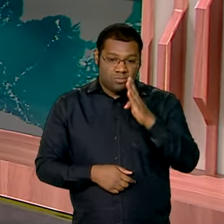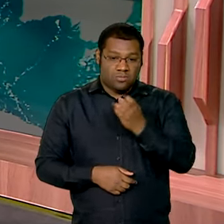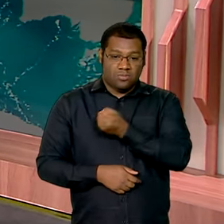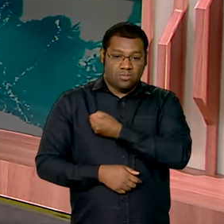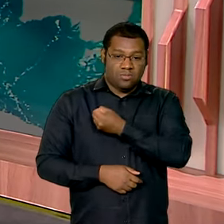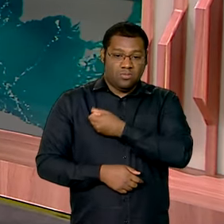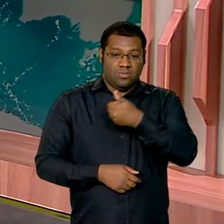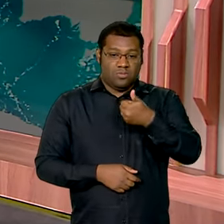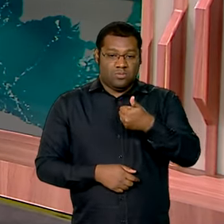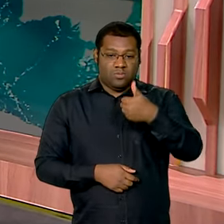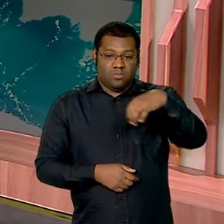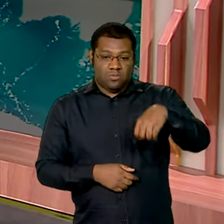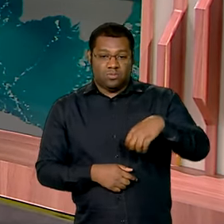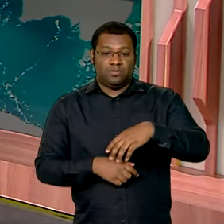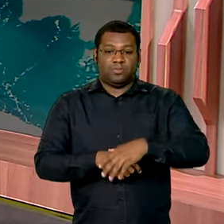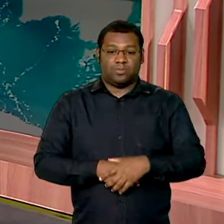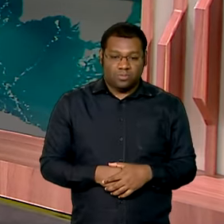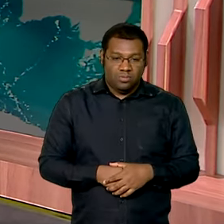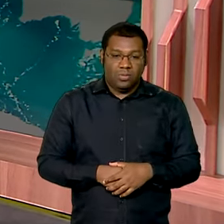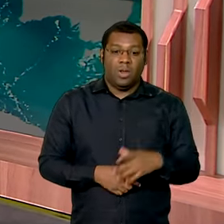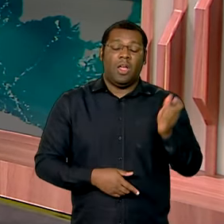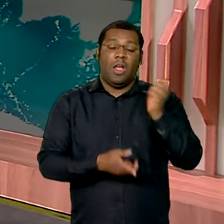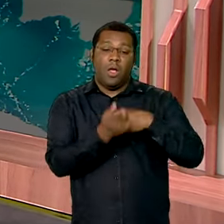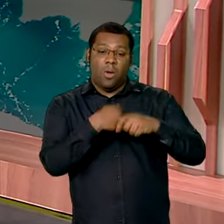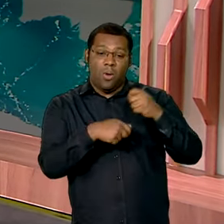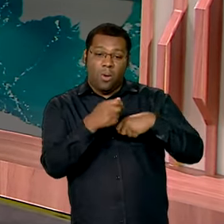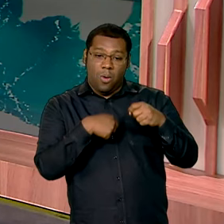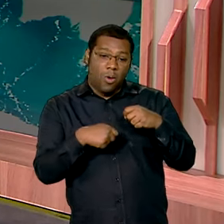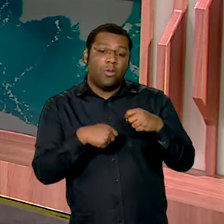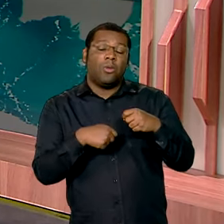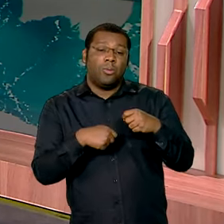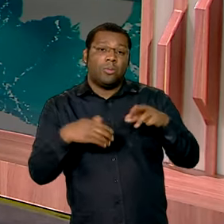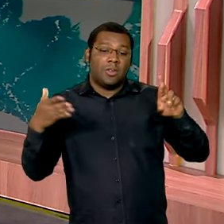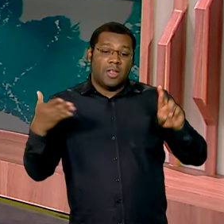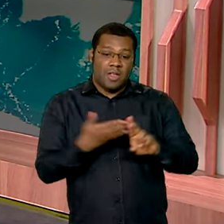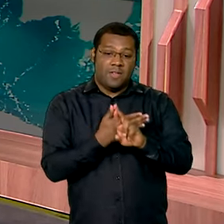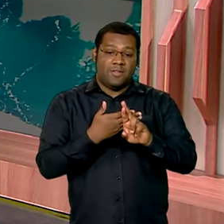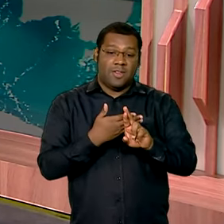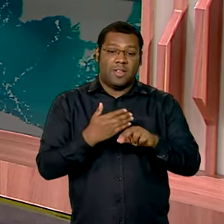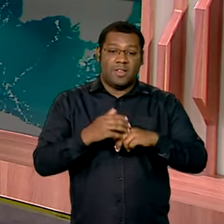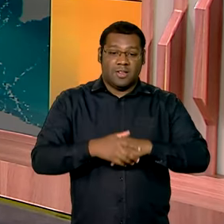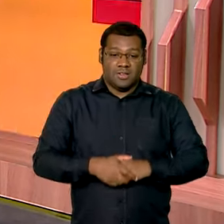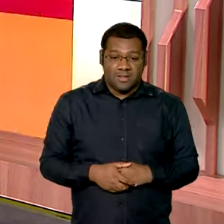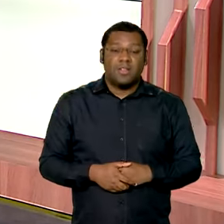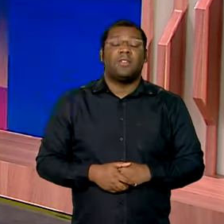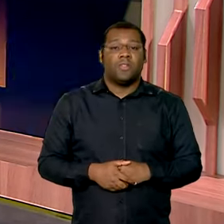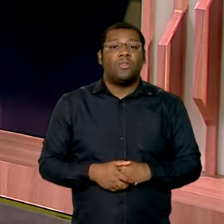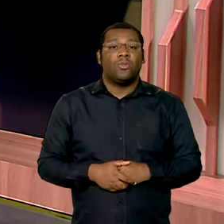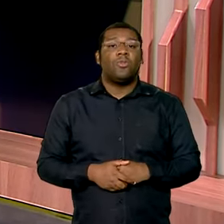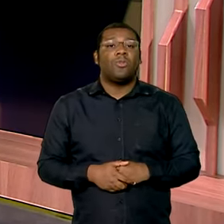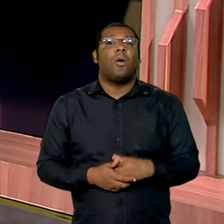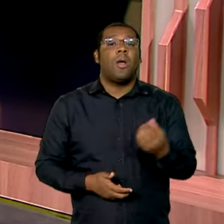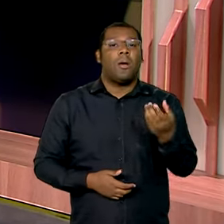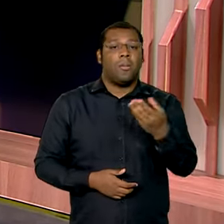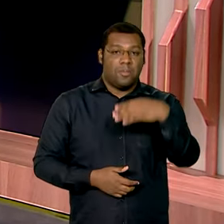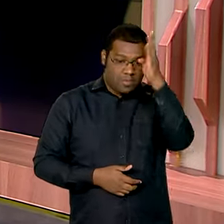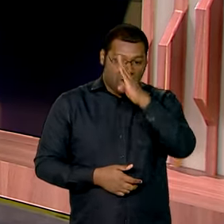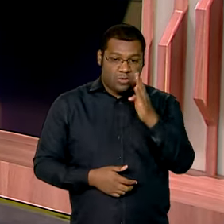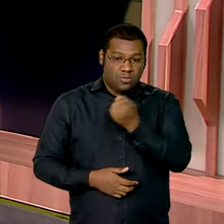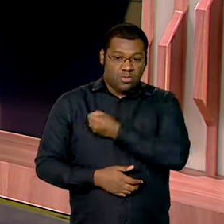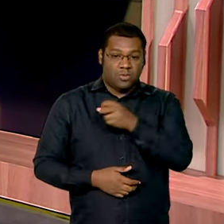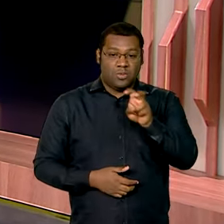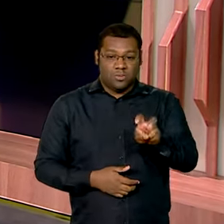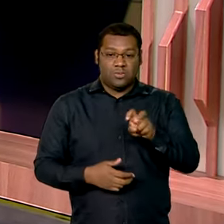considera apenas as economias emergentes, o país fica na 5ª posição. E na educação, a boa